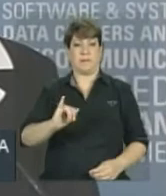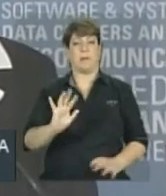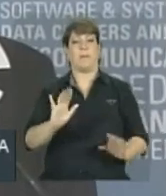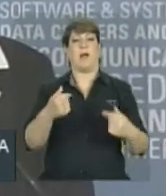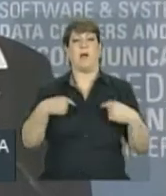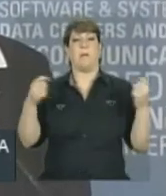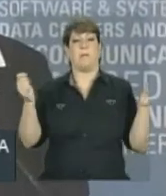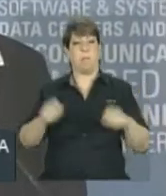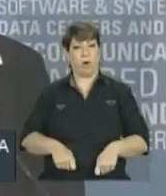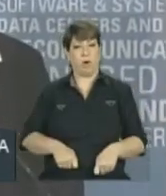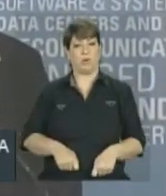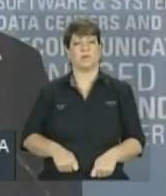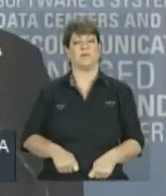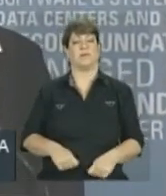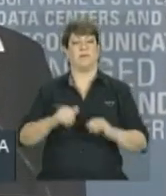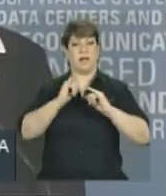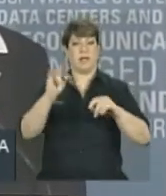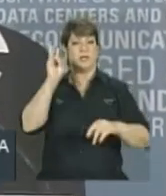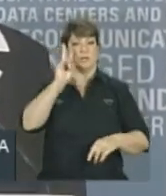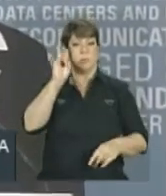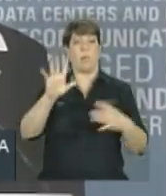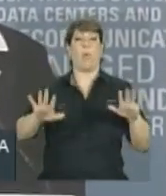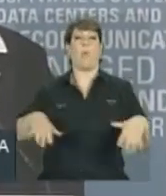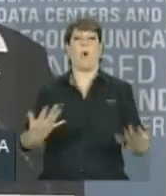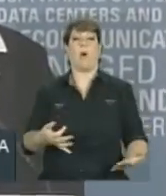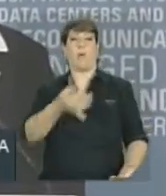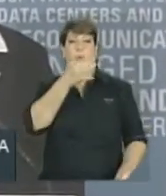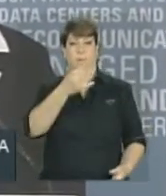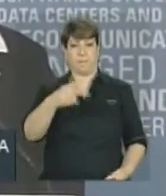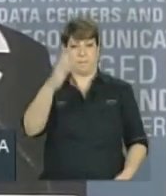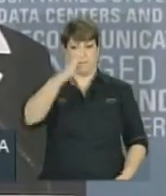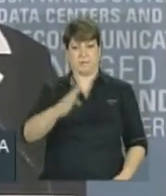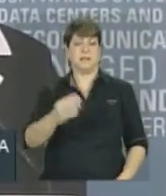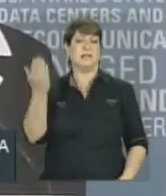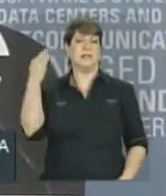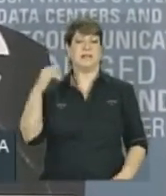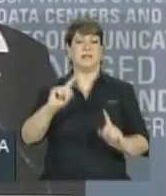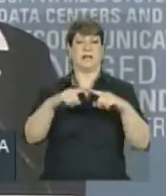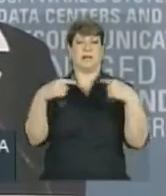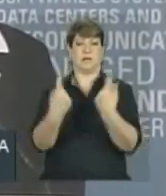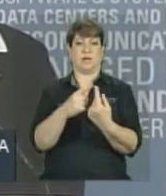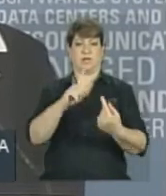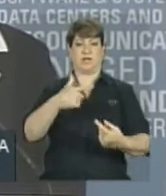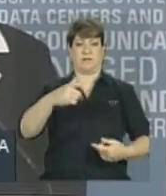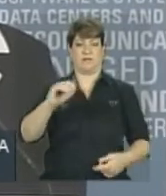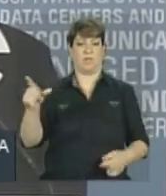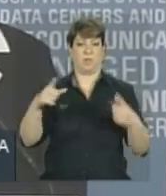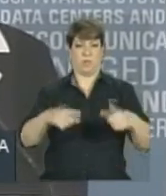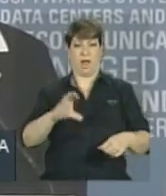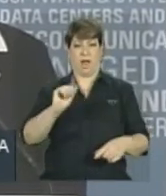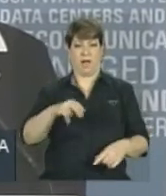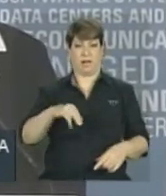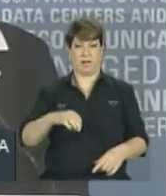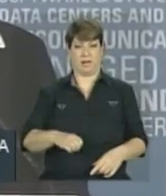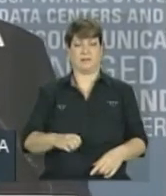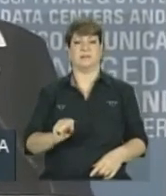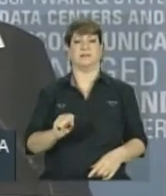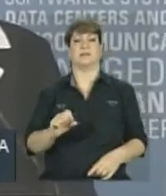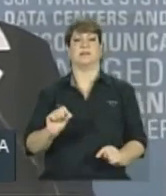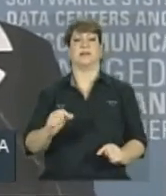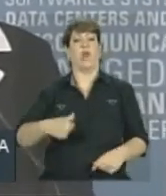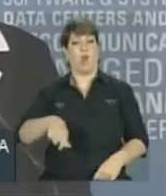adiantar qual é a posição do Brasil. Nós, desde a reunião do G20 em Quênia, fomos a favor do aumento